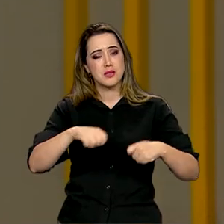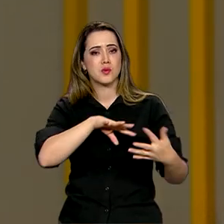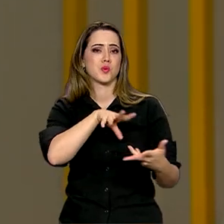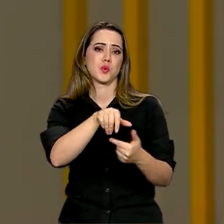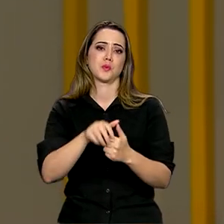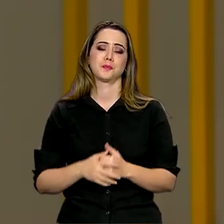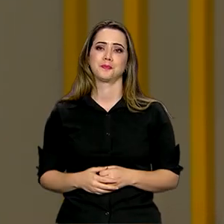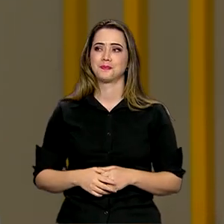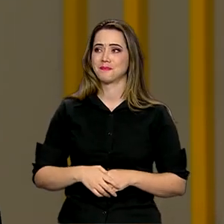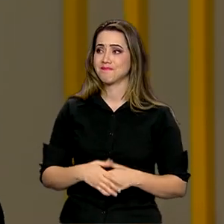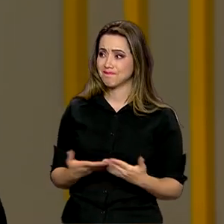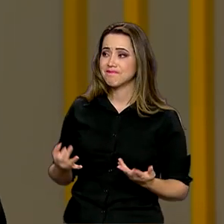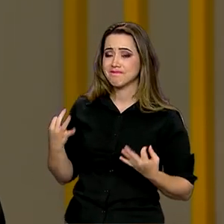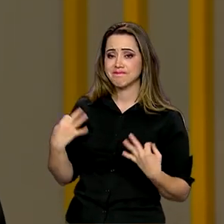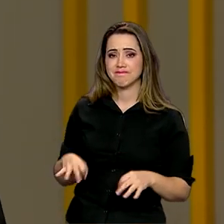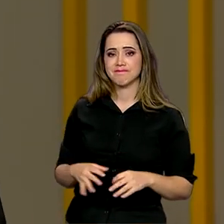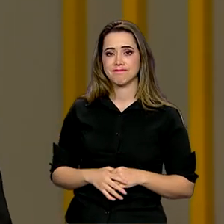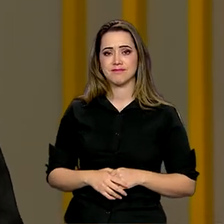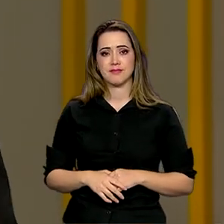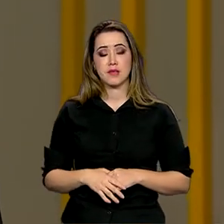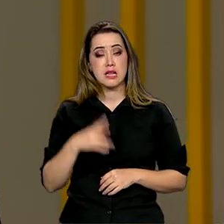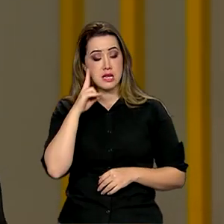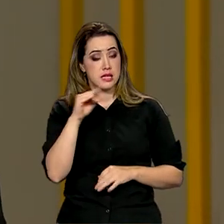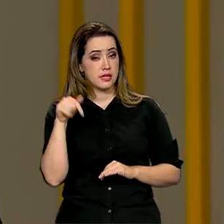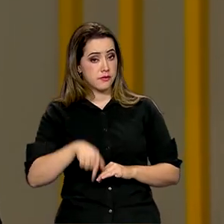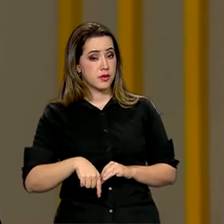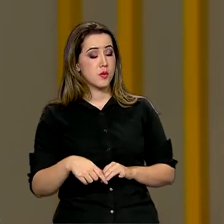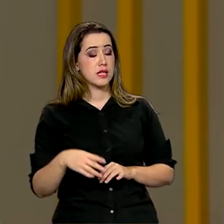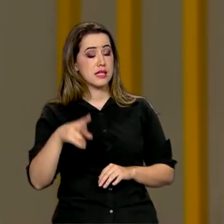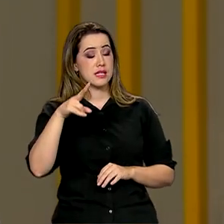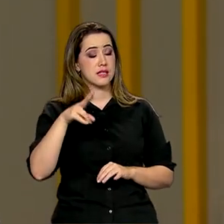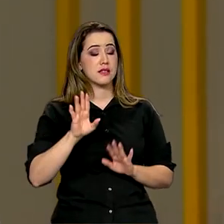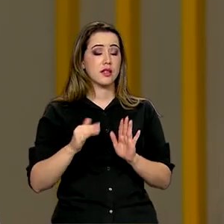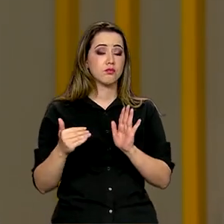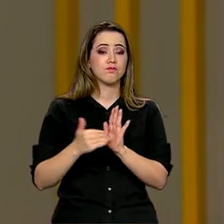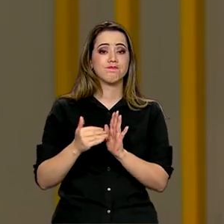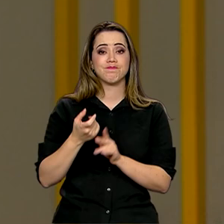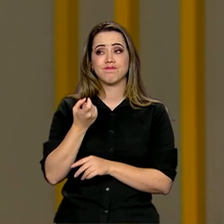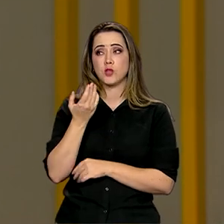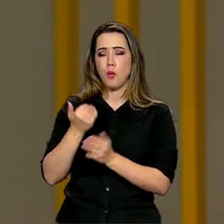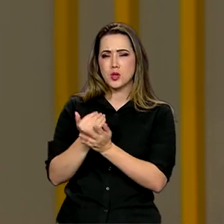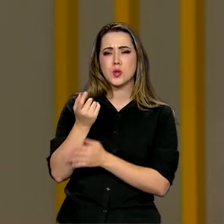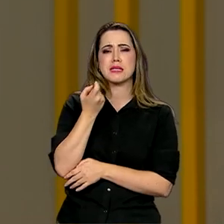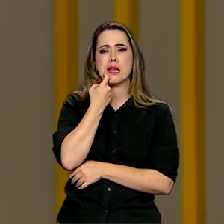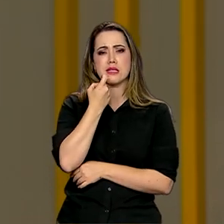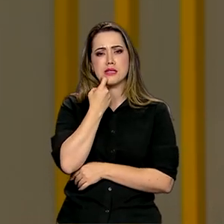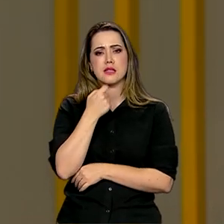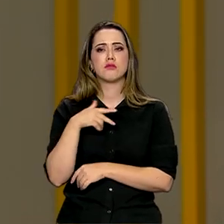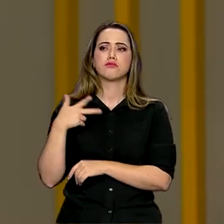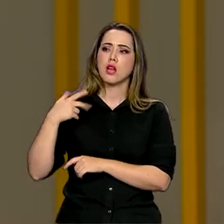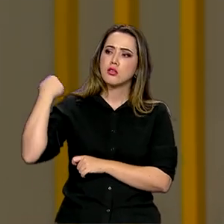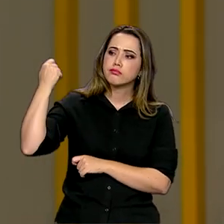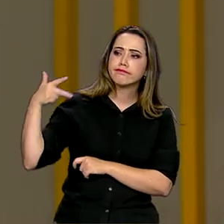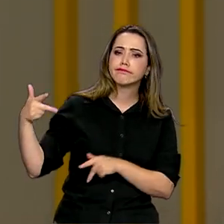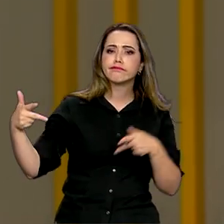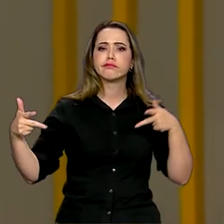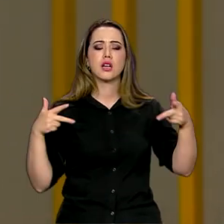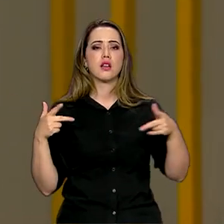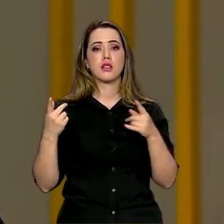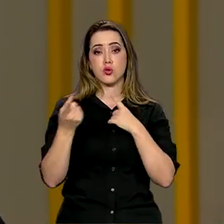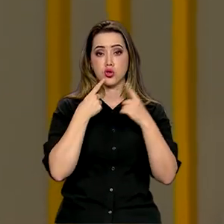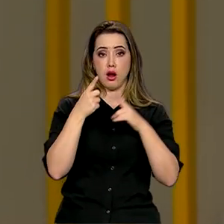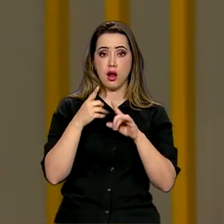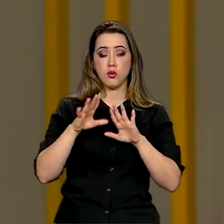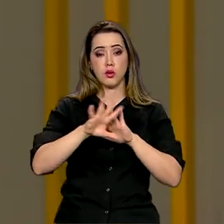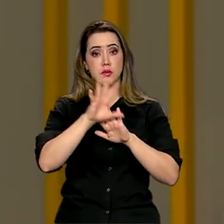E desde a última sexta-feira você tem acompanhado aqui no canal GOV a nossa cobertura especial dos diálogos amazônicos e da